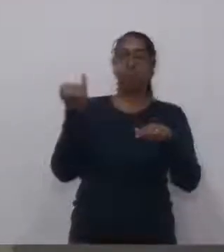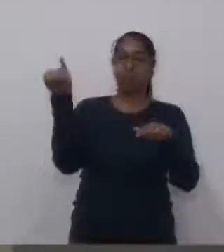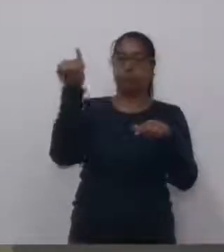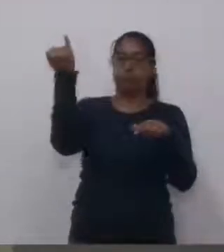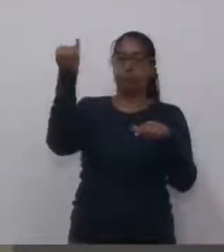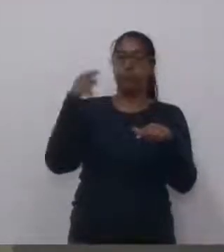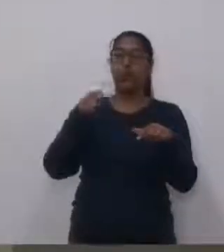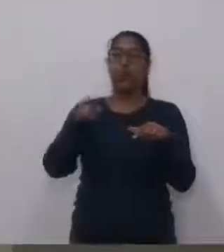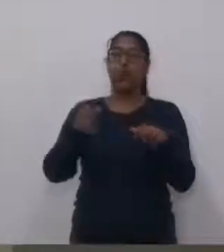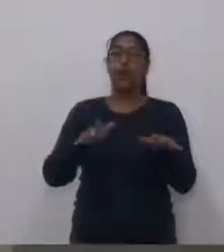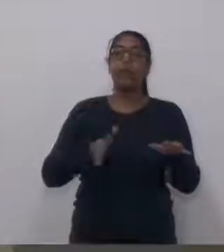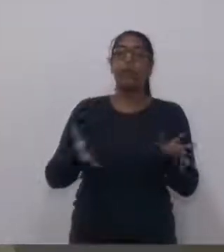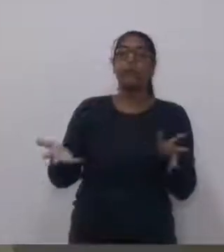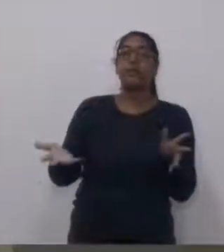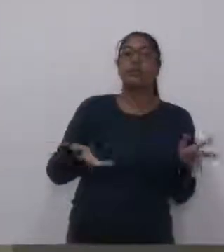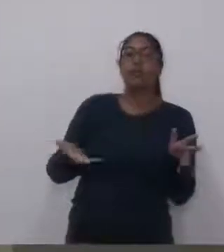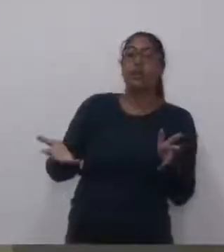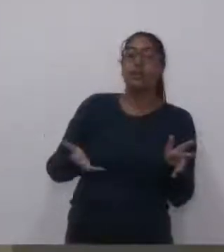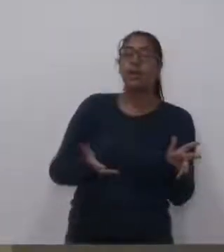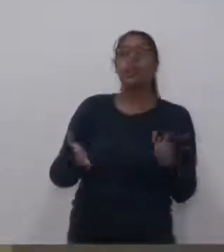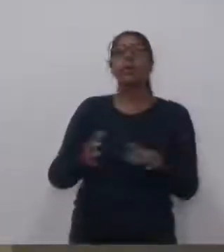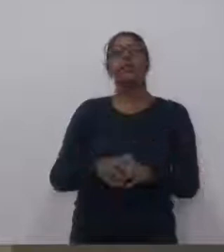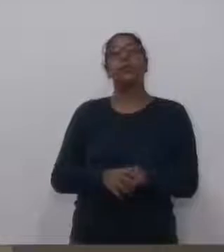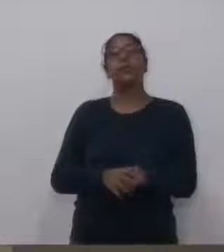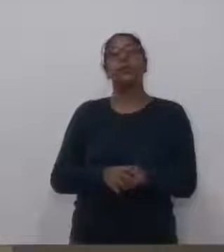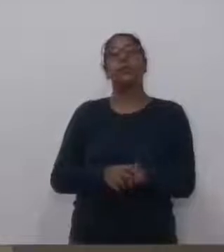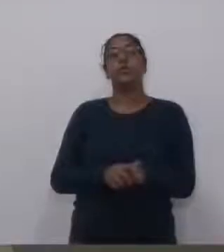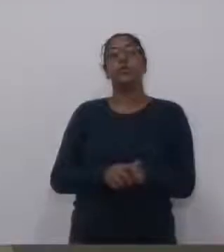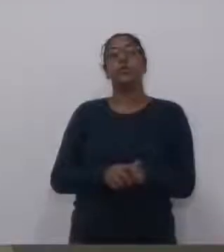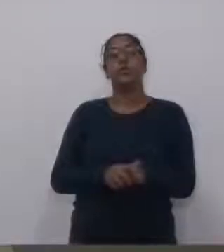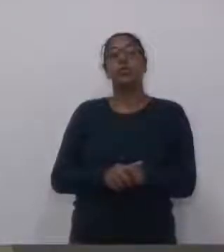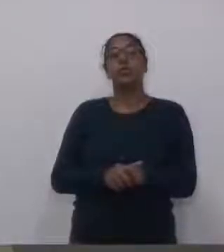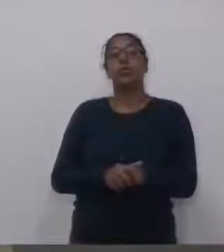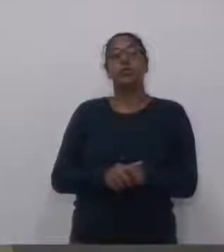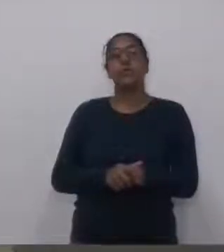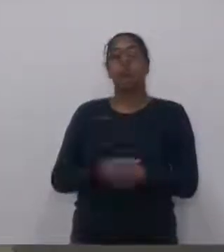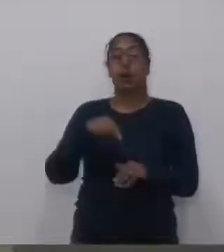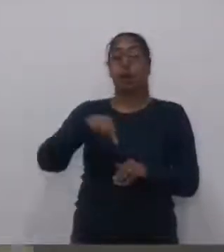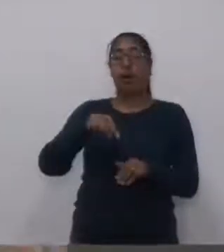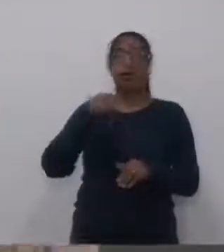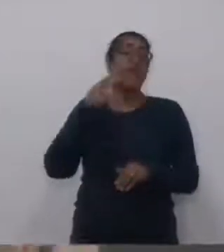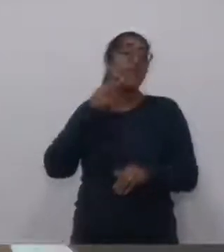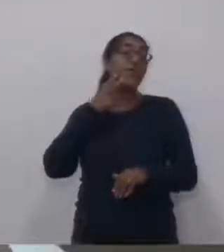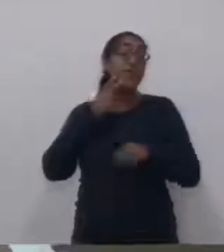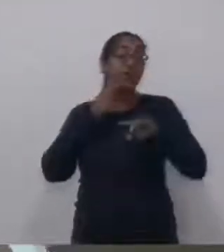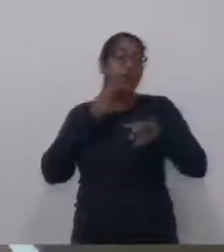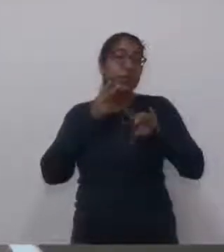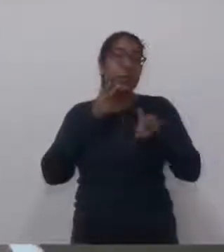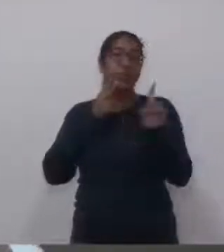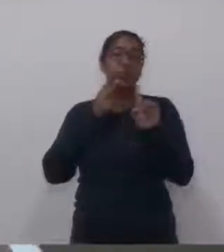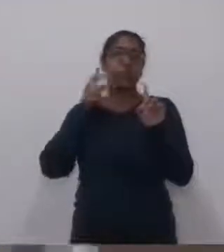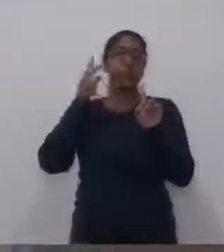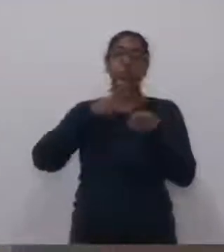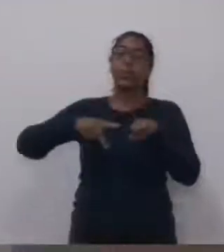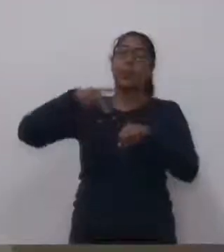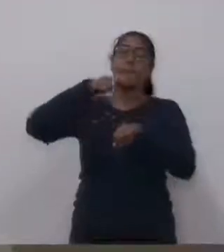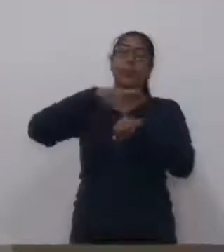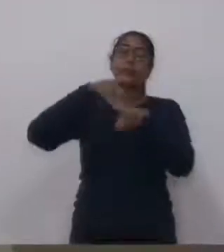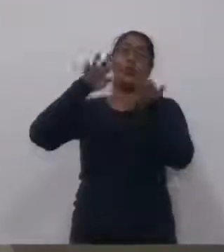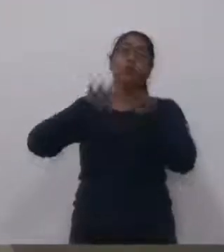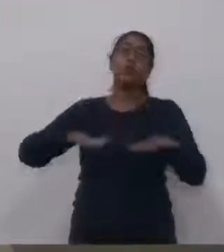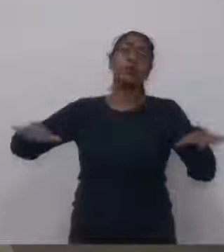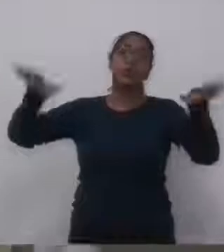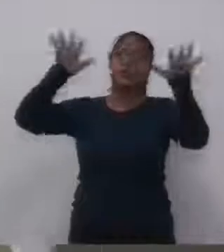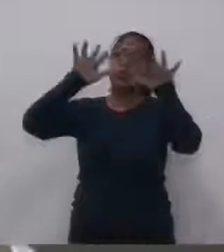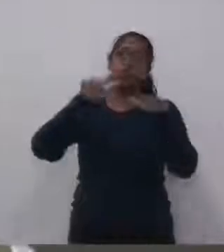acessibilidade, que já abordou por várias vezes, é um problema não é só de vinhedo, a gente sabe que no país é raro ver cidades que tenham boas